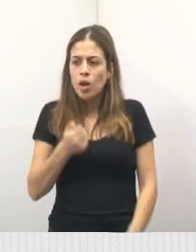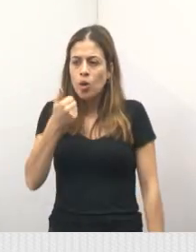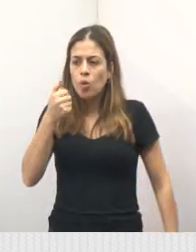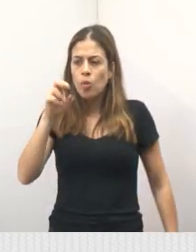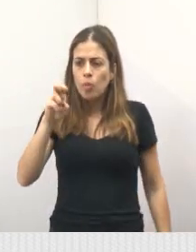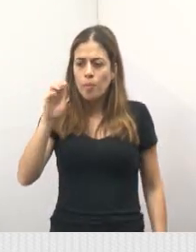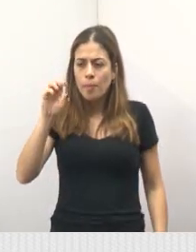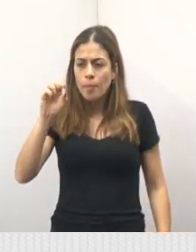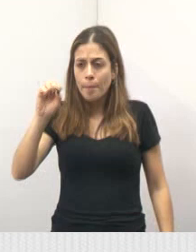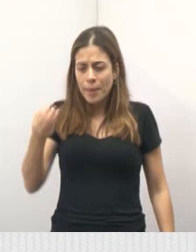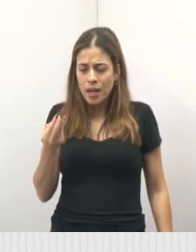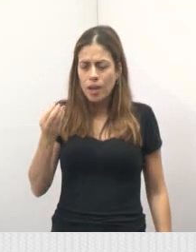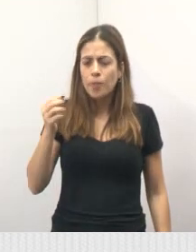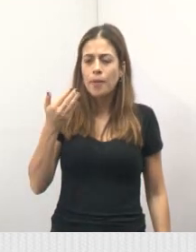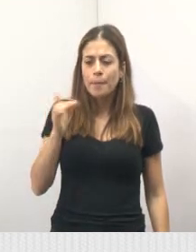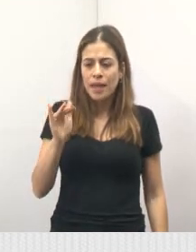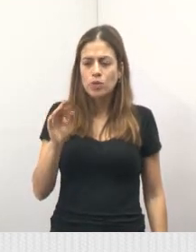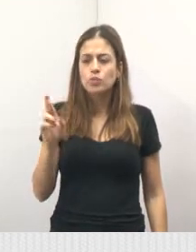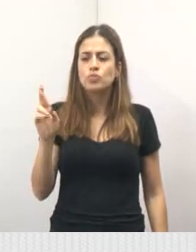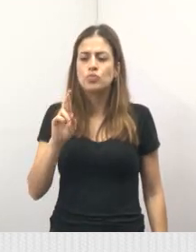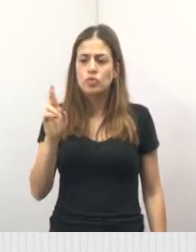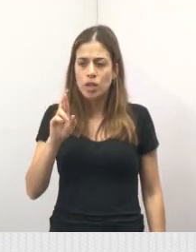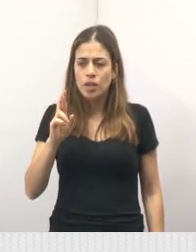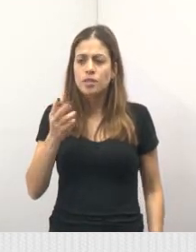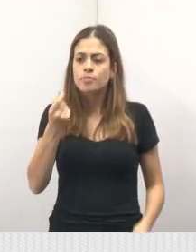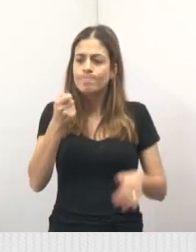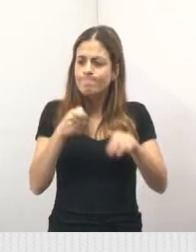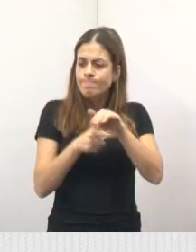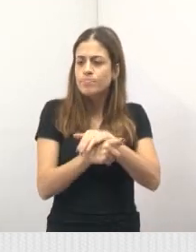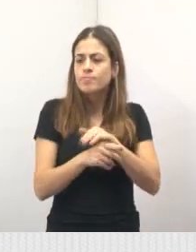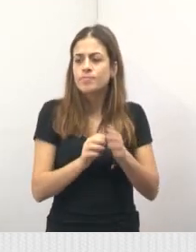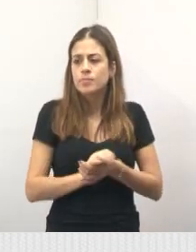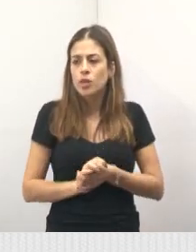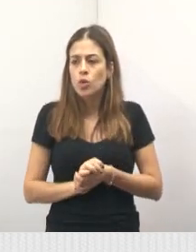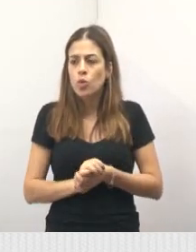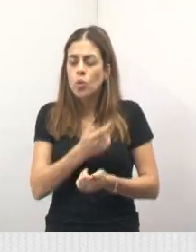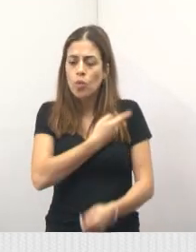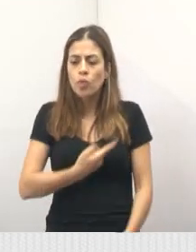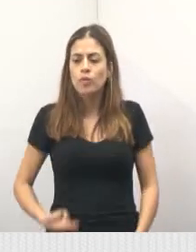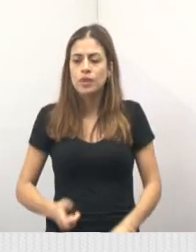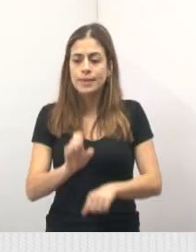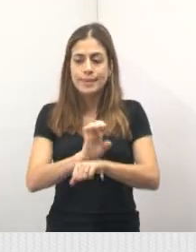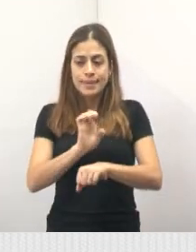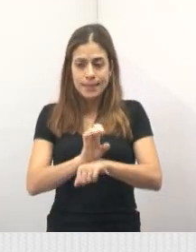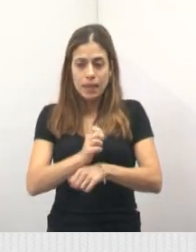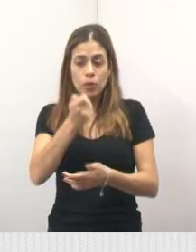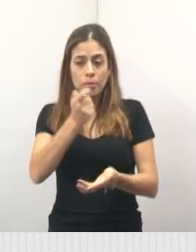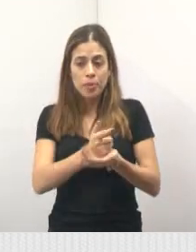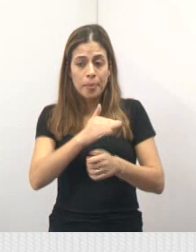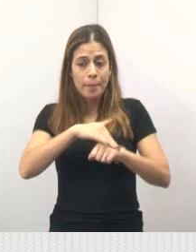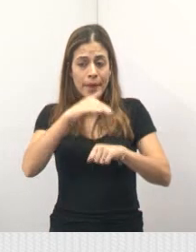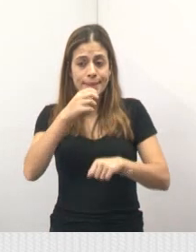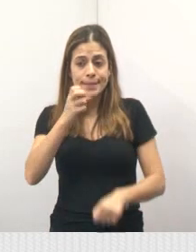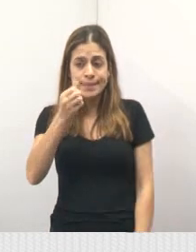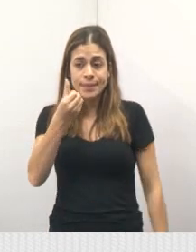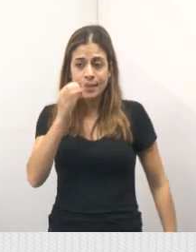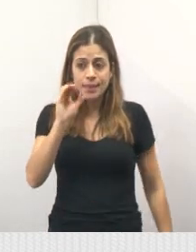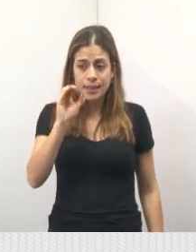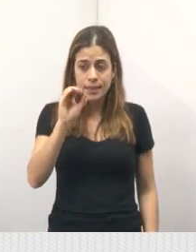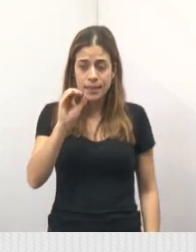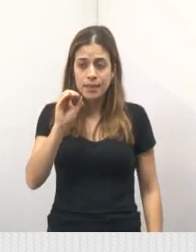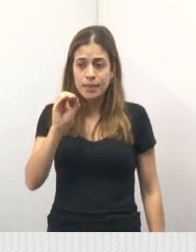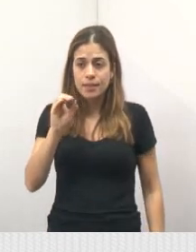meio de investimento. O governo do Estado adquiriu mais de 60 viaturas e, por intermediação